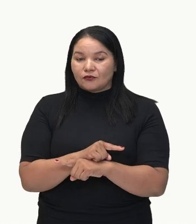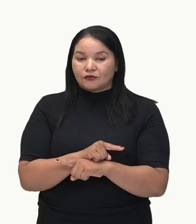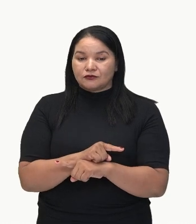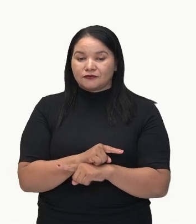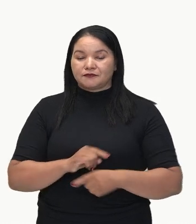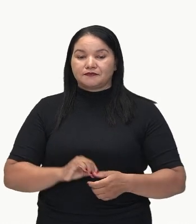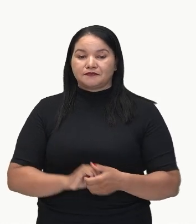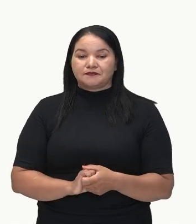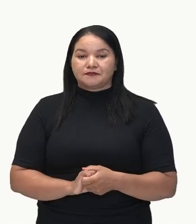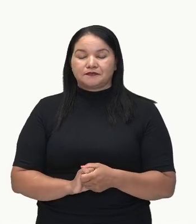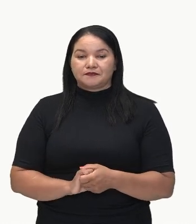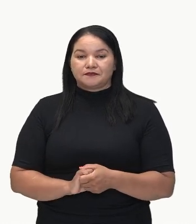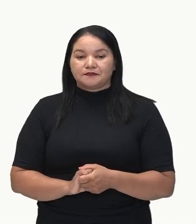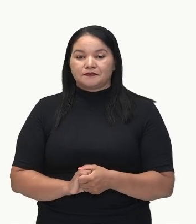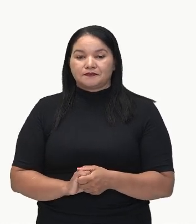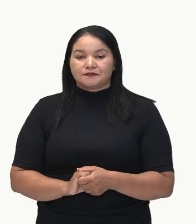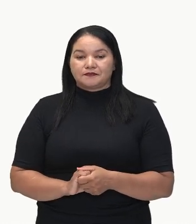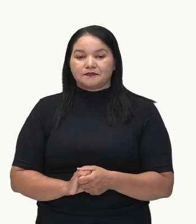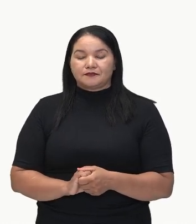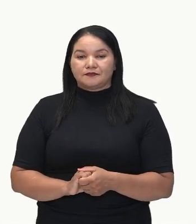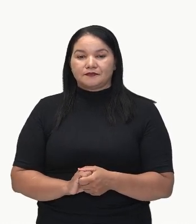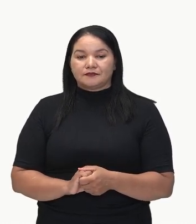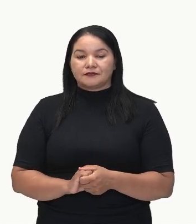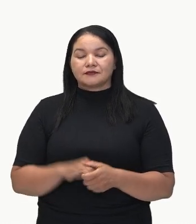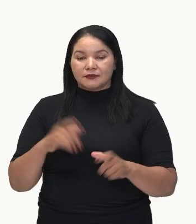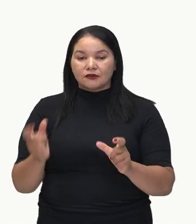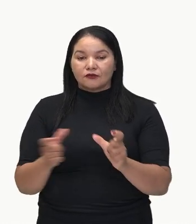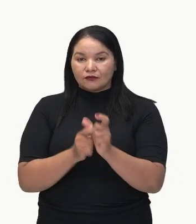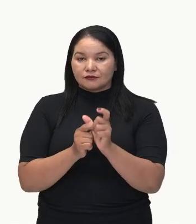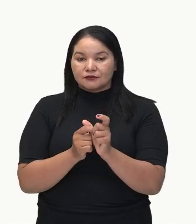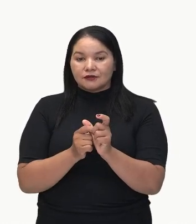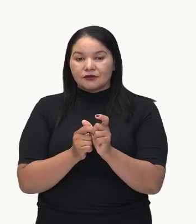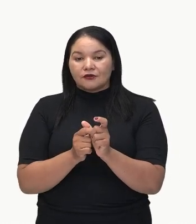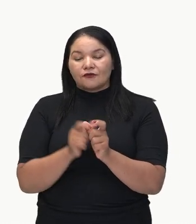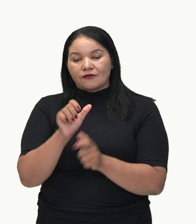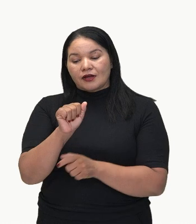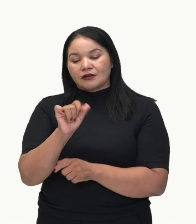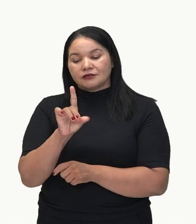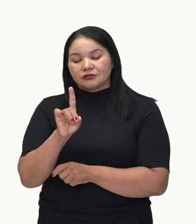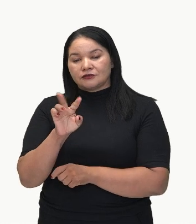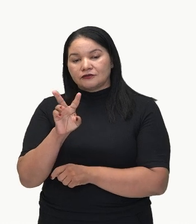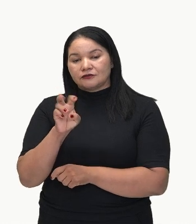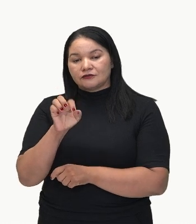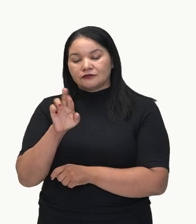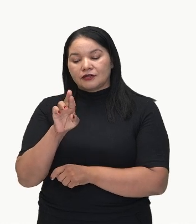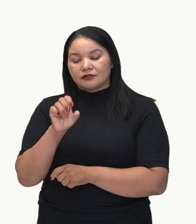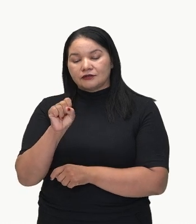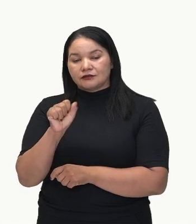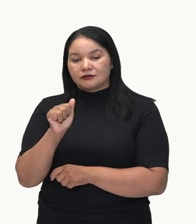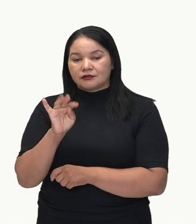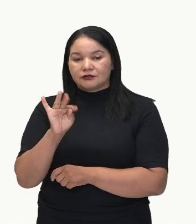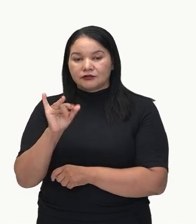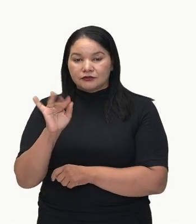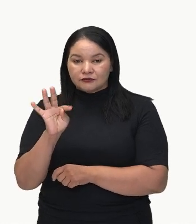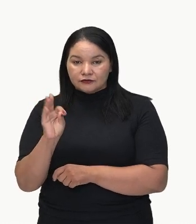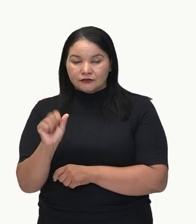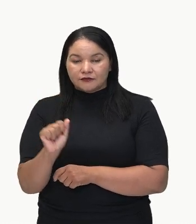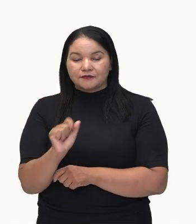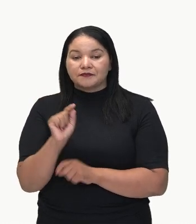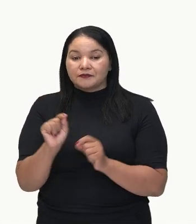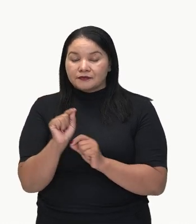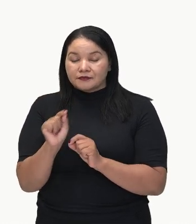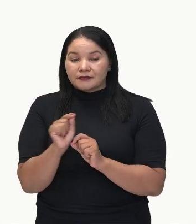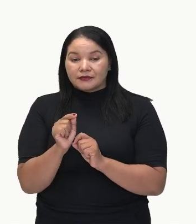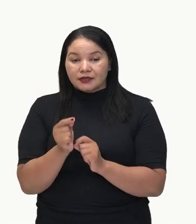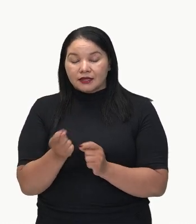Ideias opostas. Conjunção adversativa. Ok? Vamos falar sobre conjunções alternâncias,